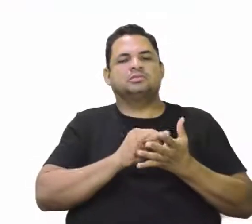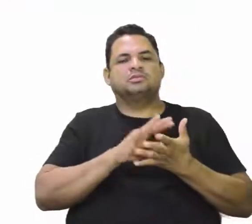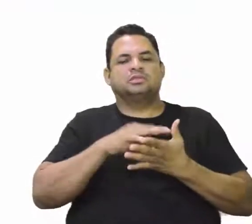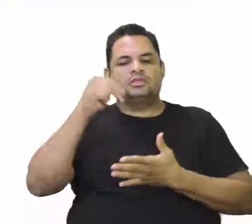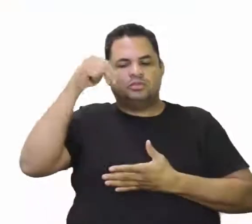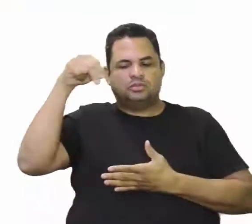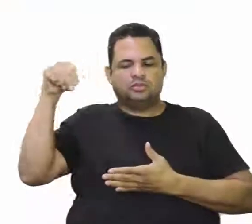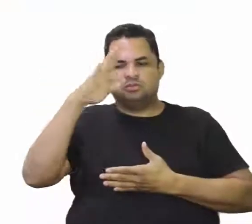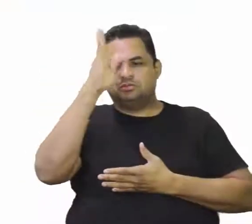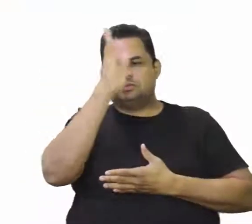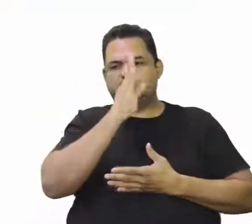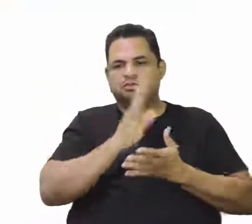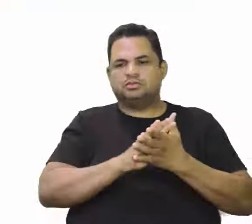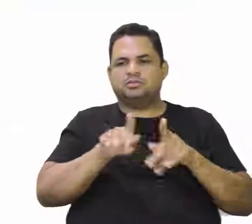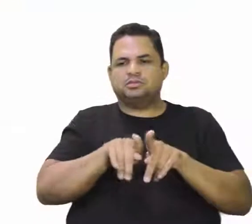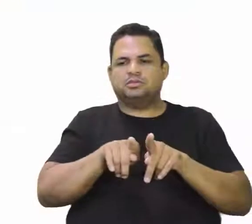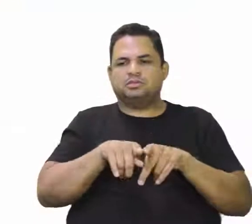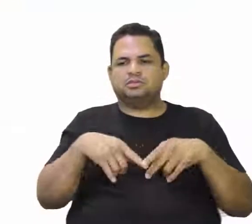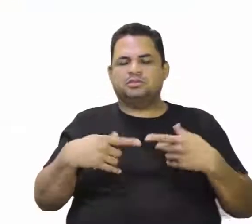brasileiro.